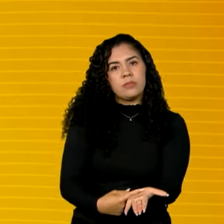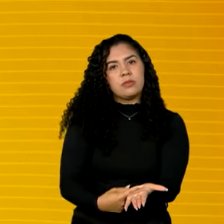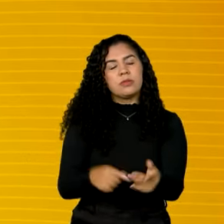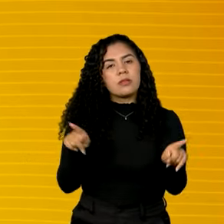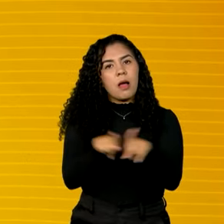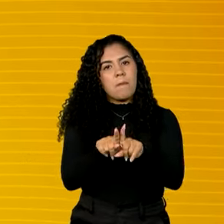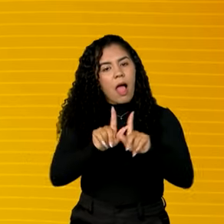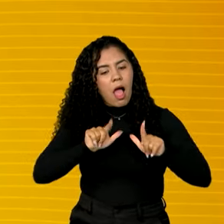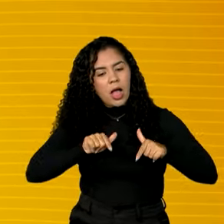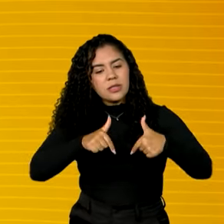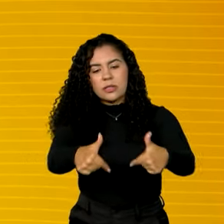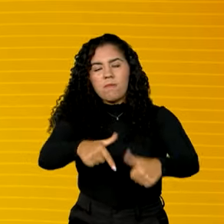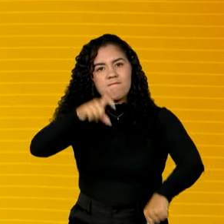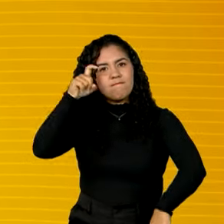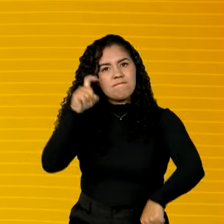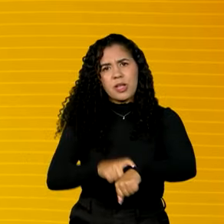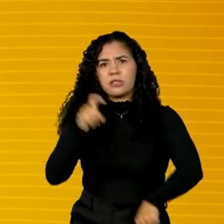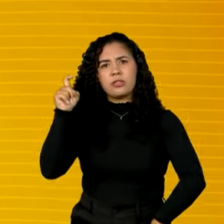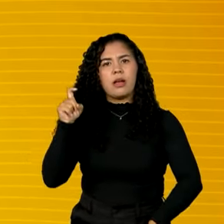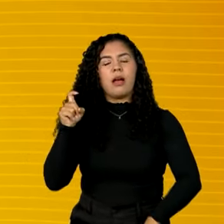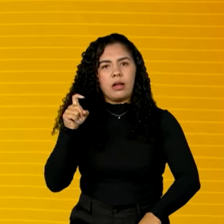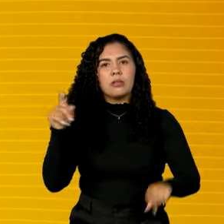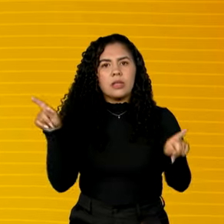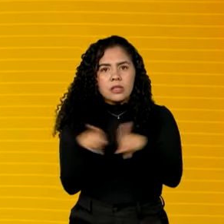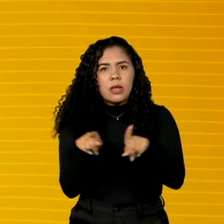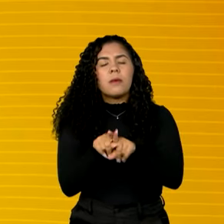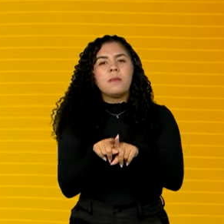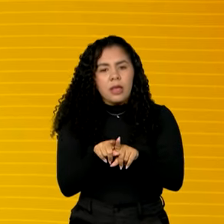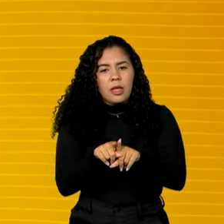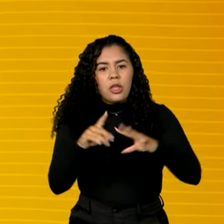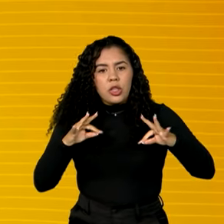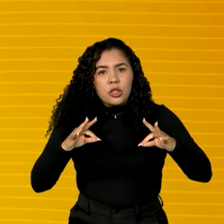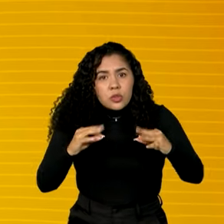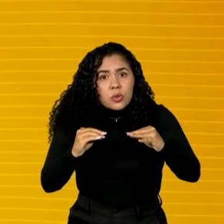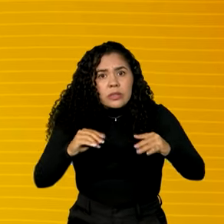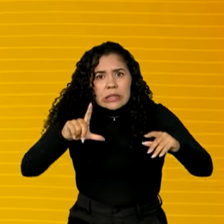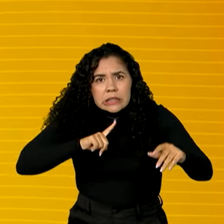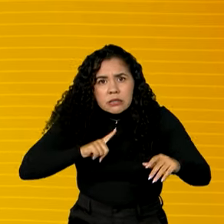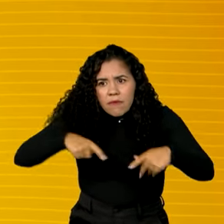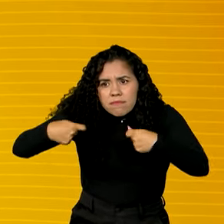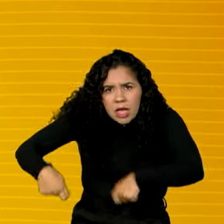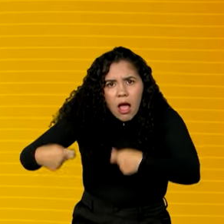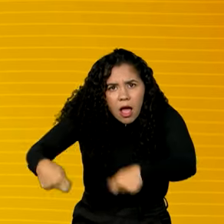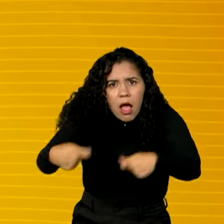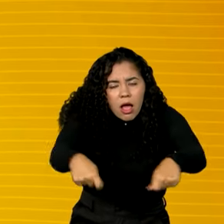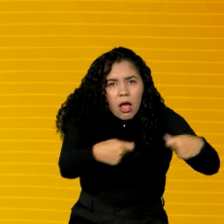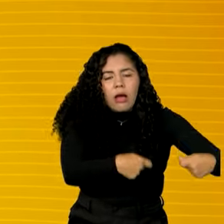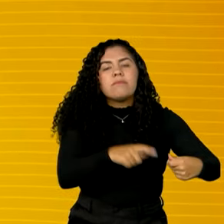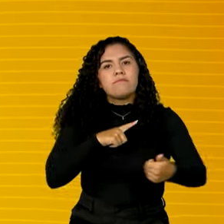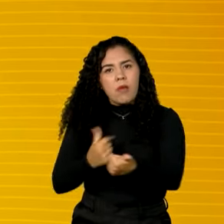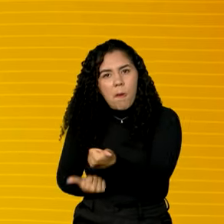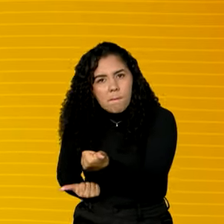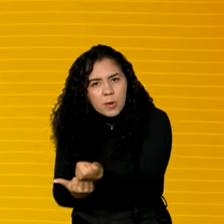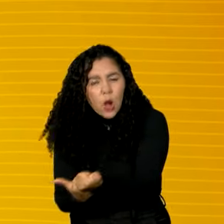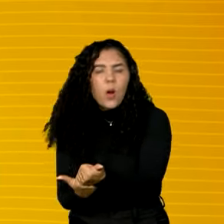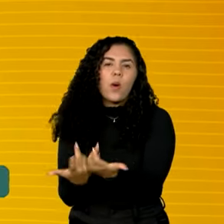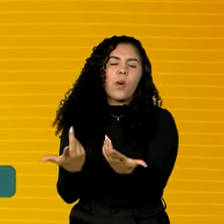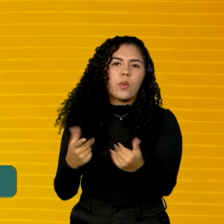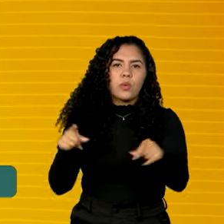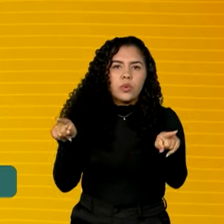ações imediatas e todas as que forem necessárias para apoio a